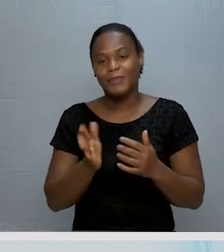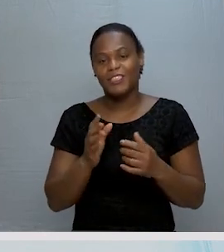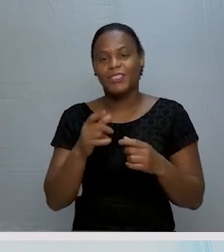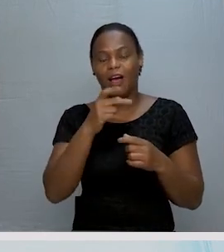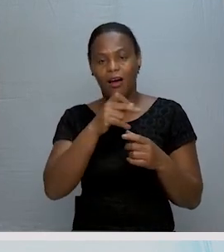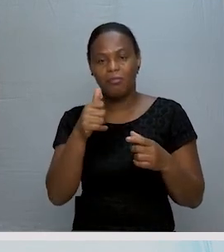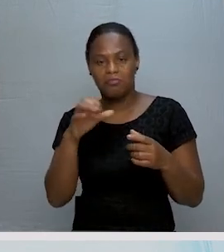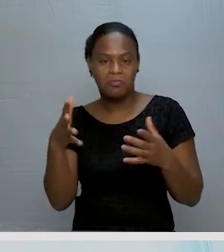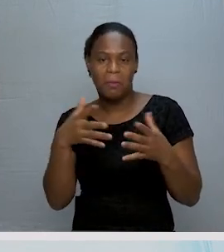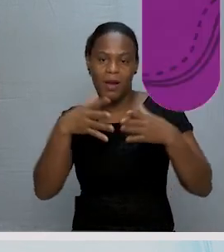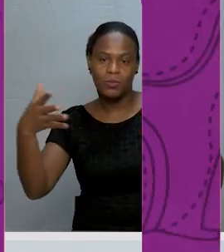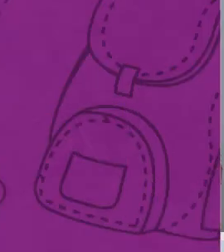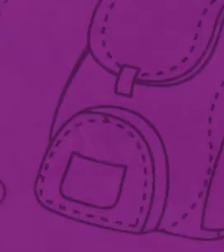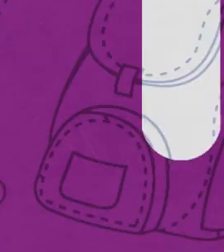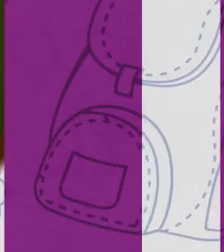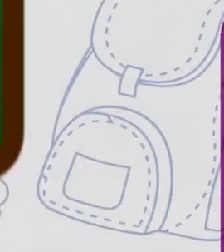letra M, maiúscula.